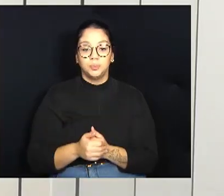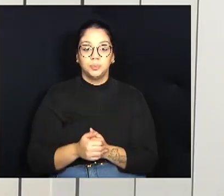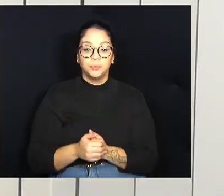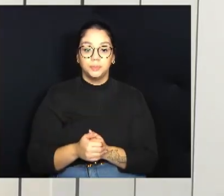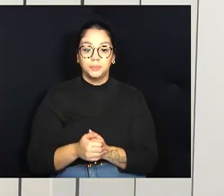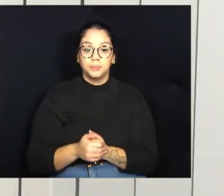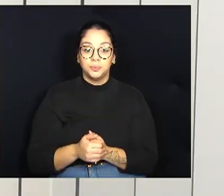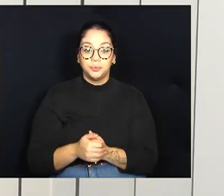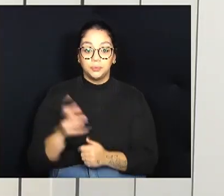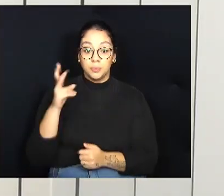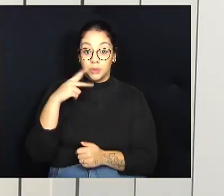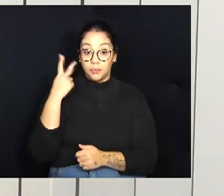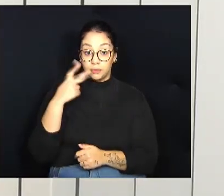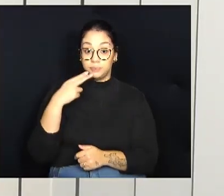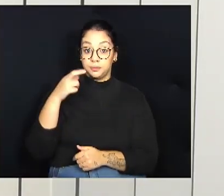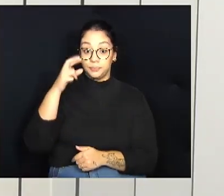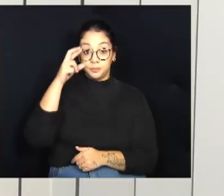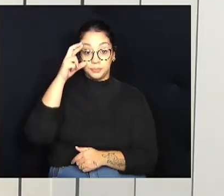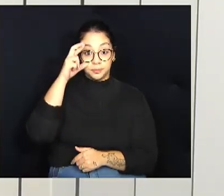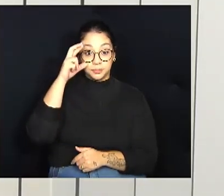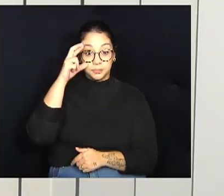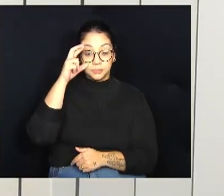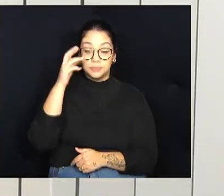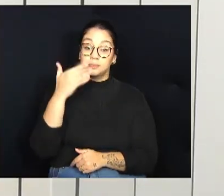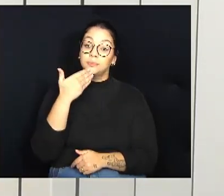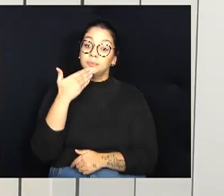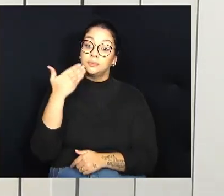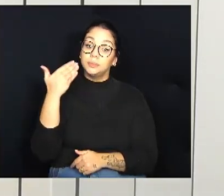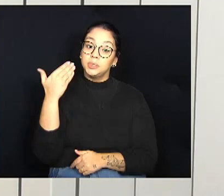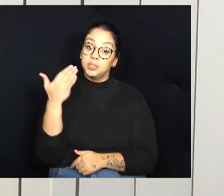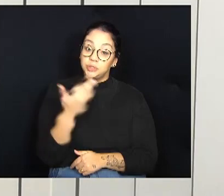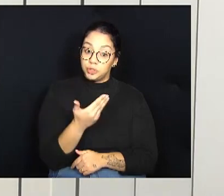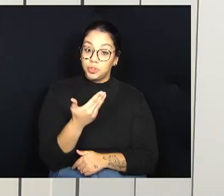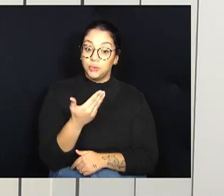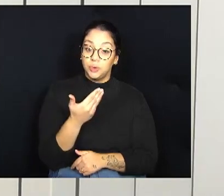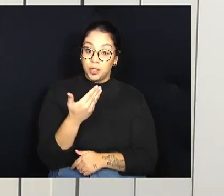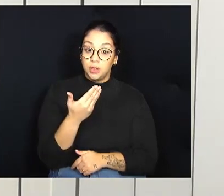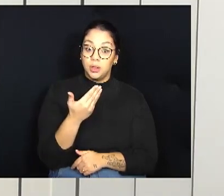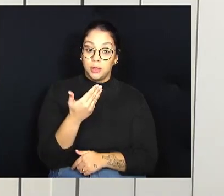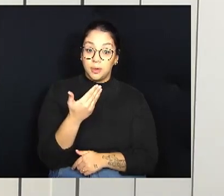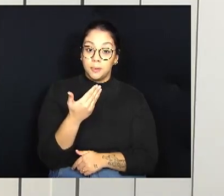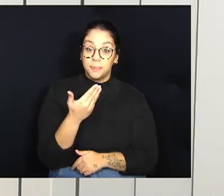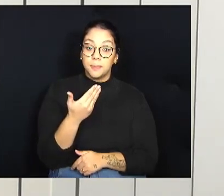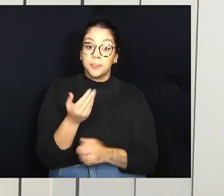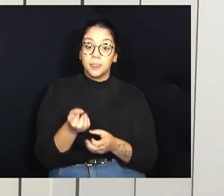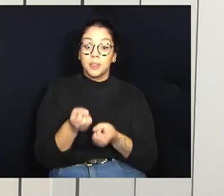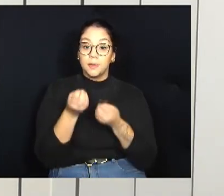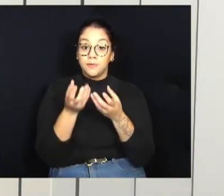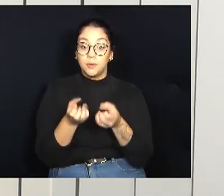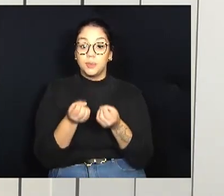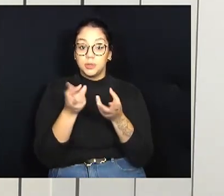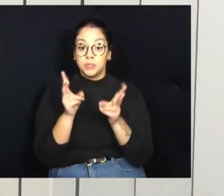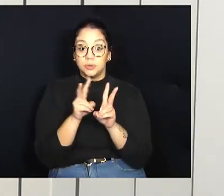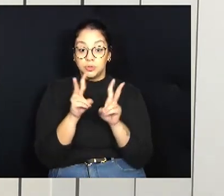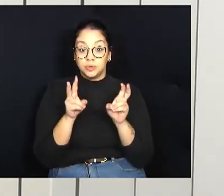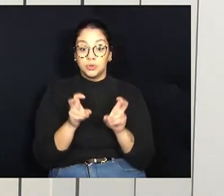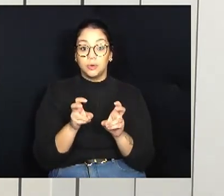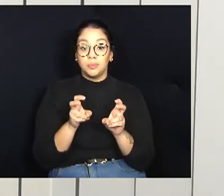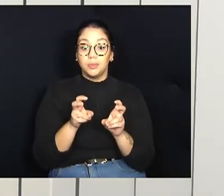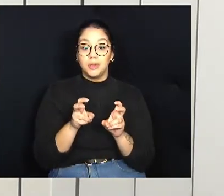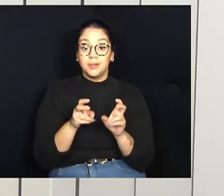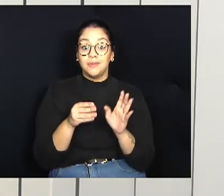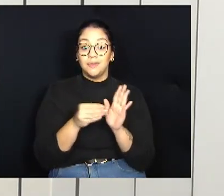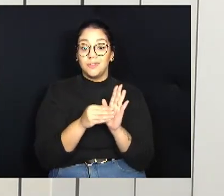O vereador Carlinhos Camelô solicitou, por meio de requerimento, informações sobre o déficit de